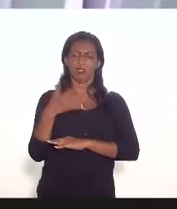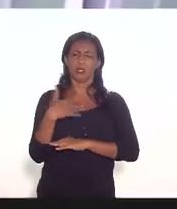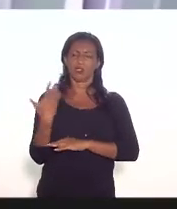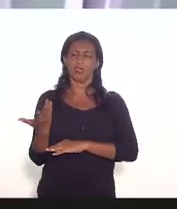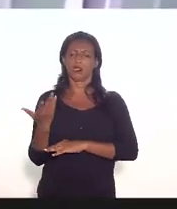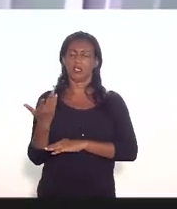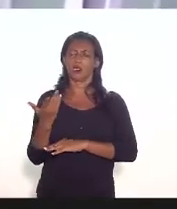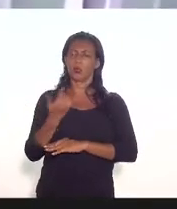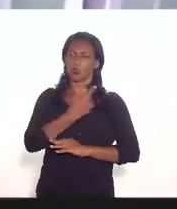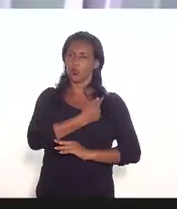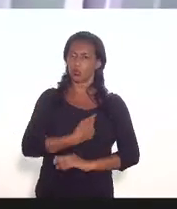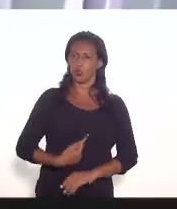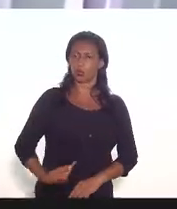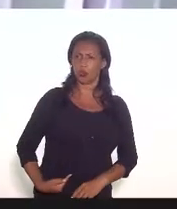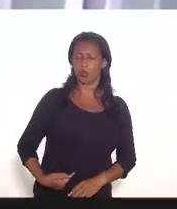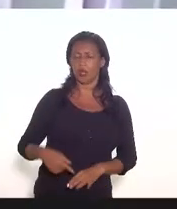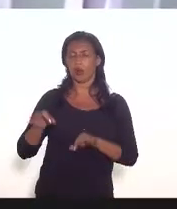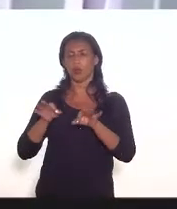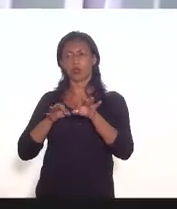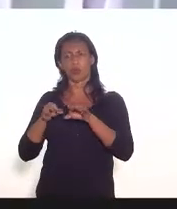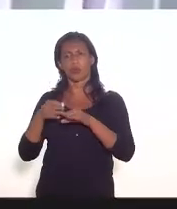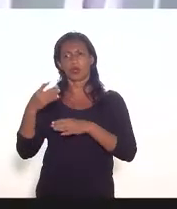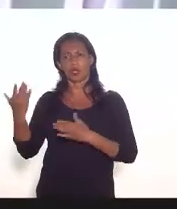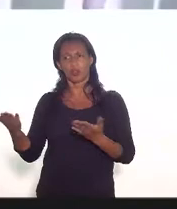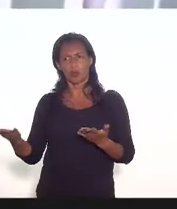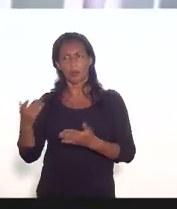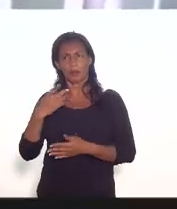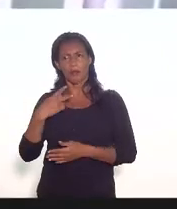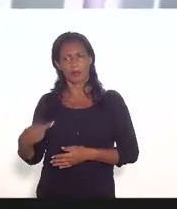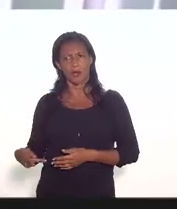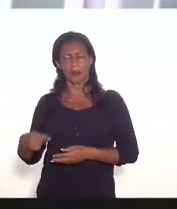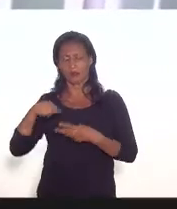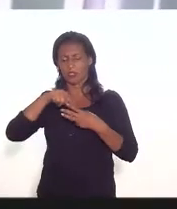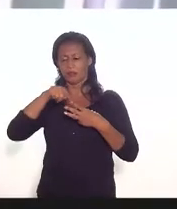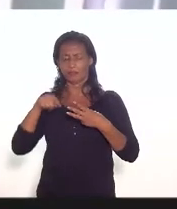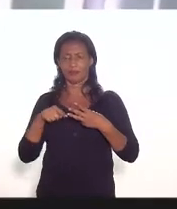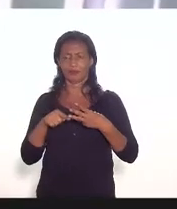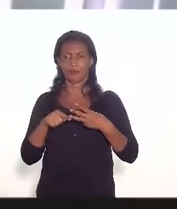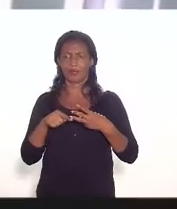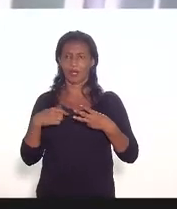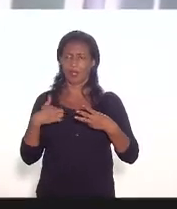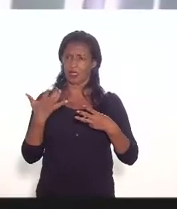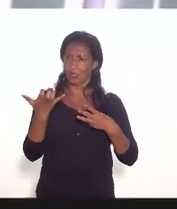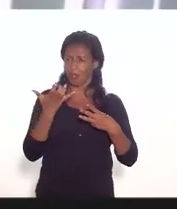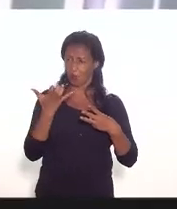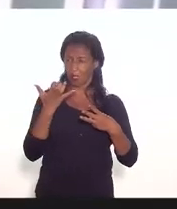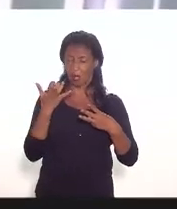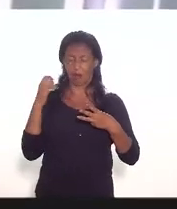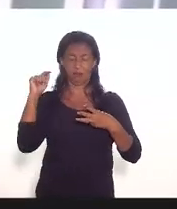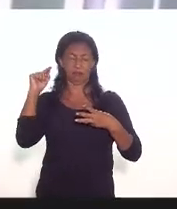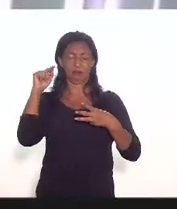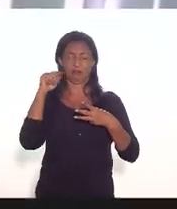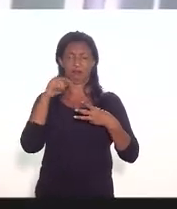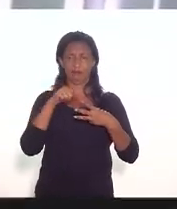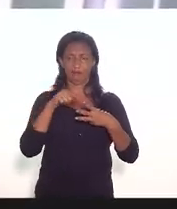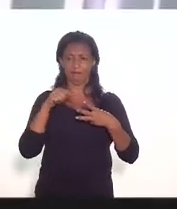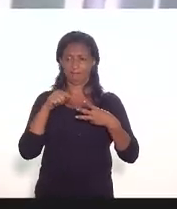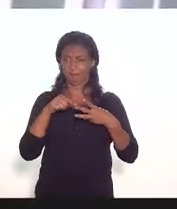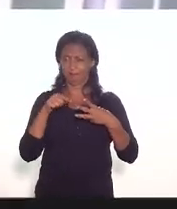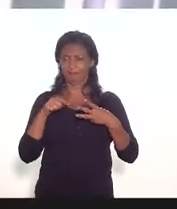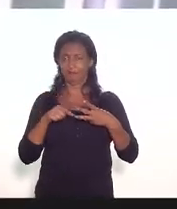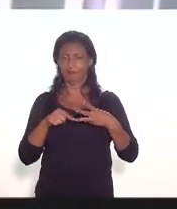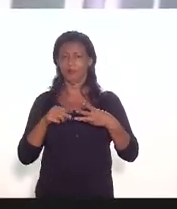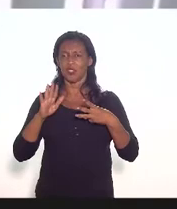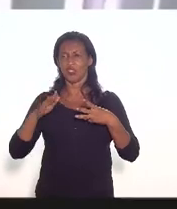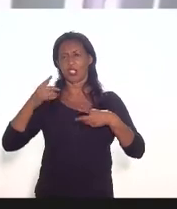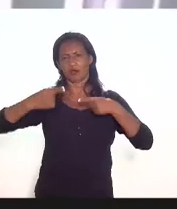mensagem do governo quanto o projeto de vossa excelência mas tem três questões aqui que eu quero pontuar na linha do debate que